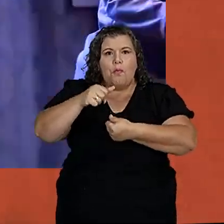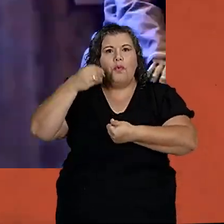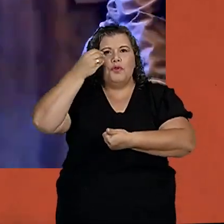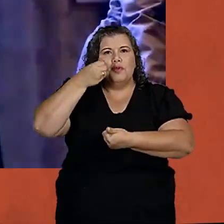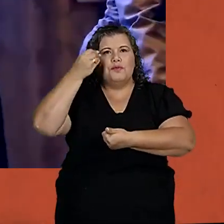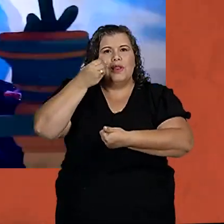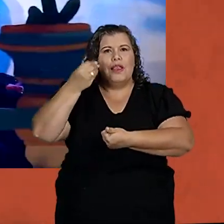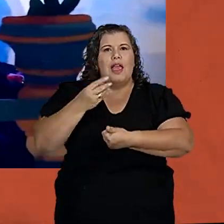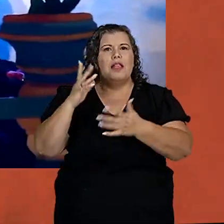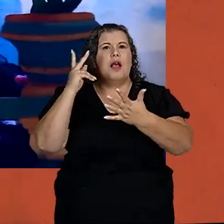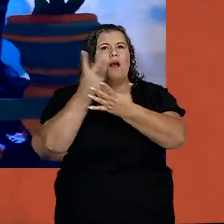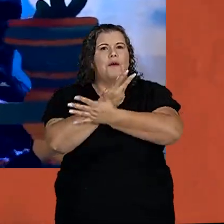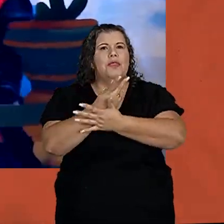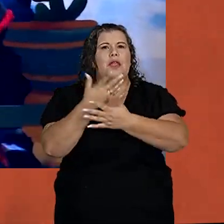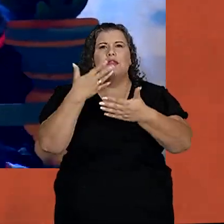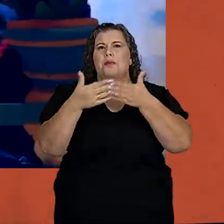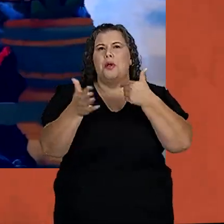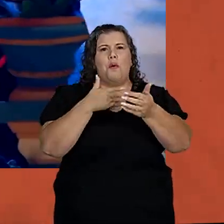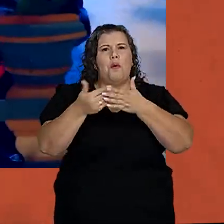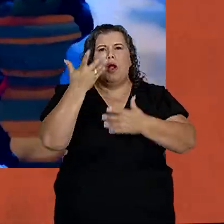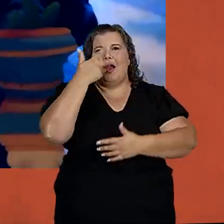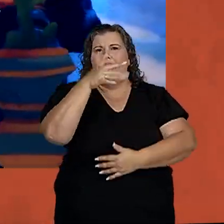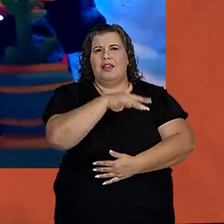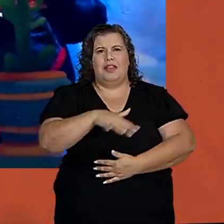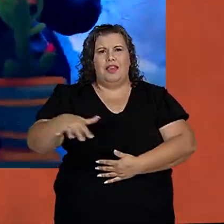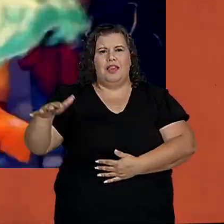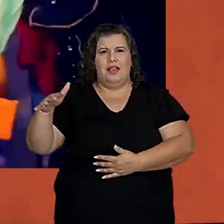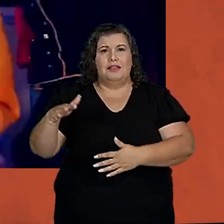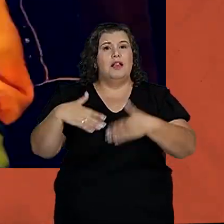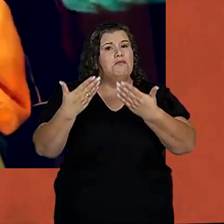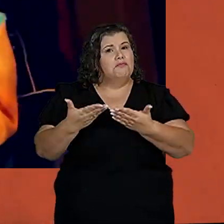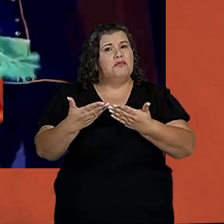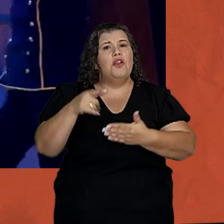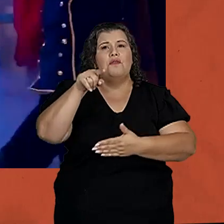de mundo exterior e de mundo interior para qualquer criança.